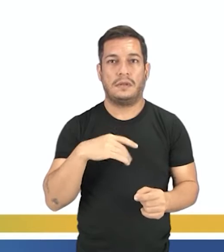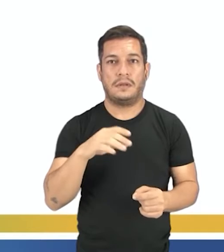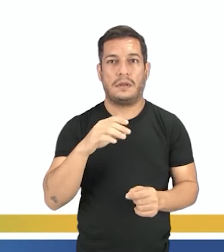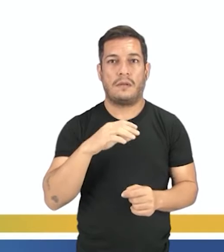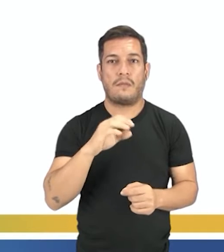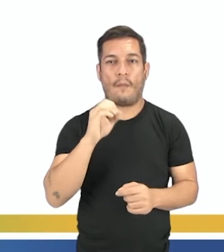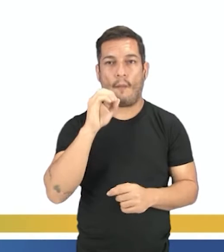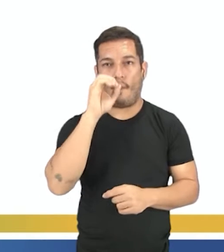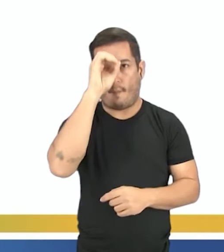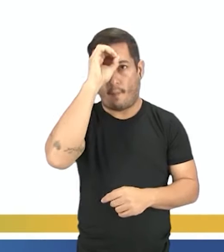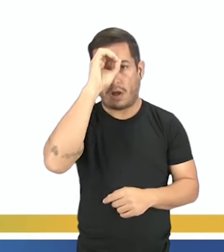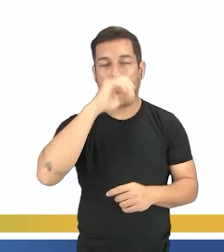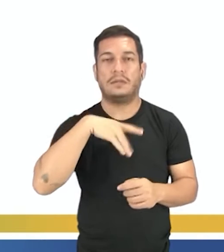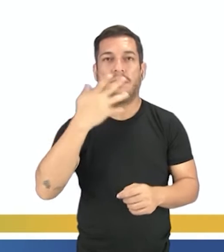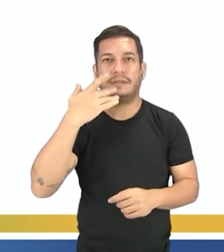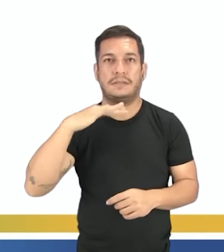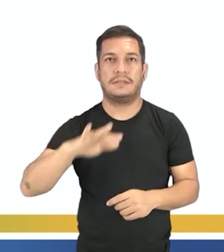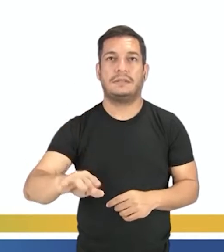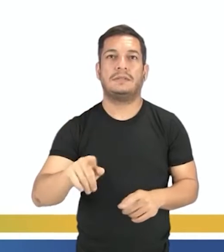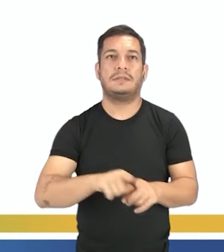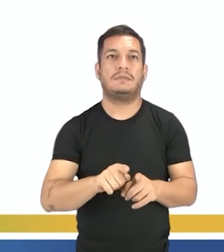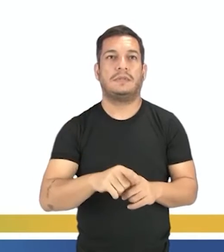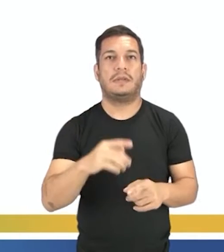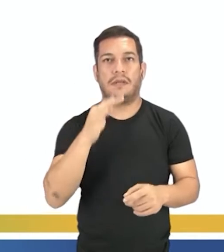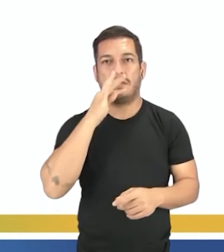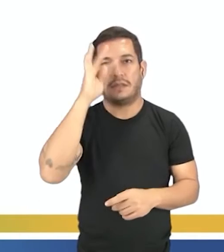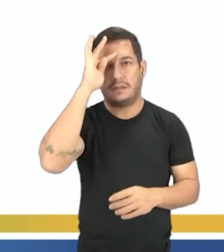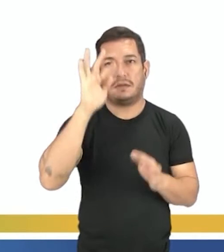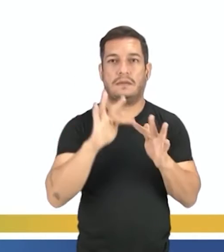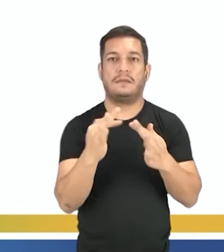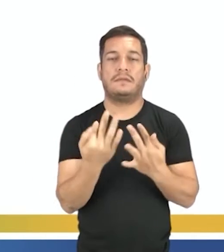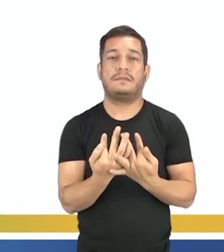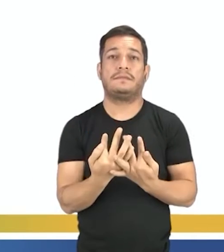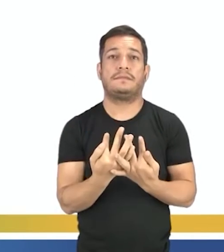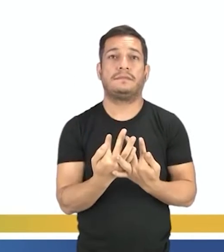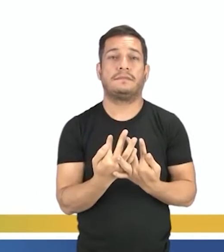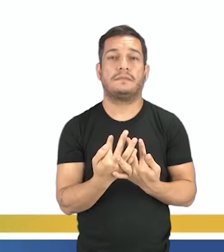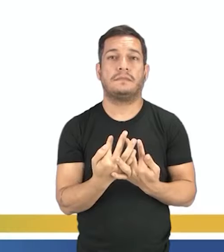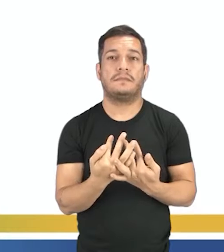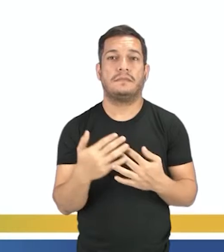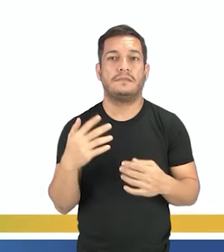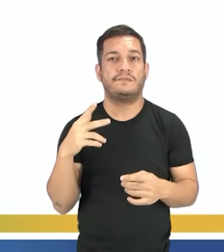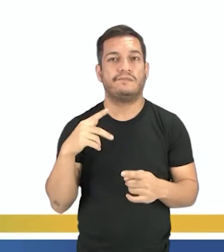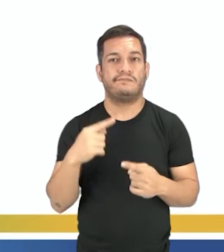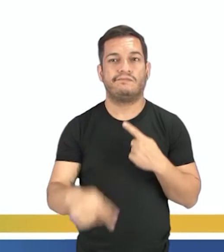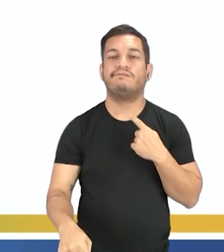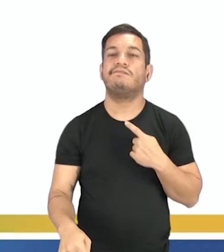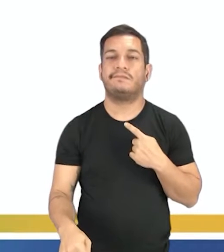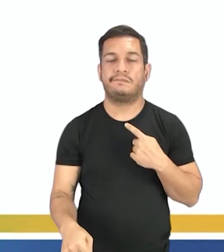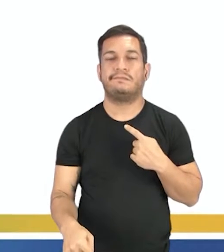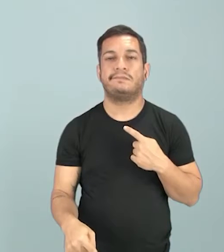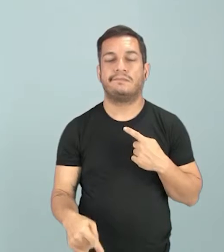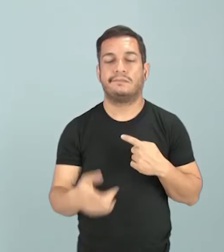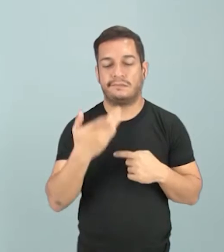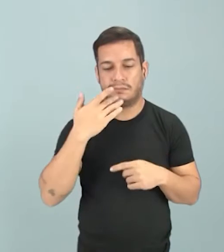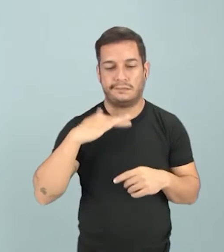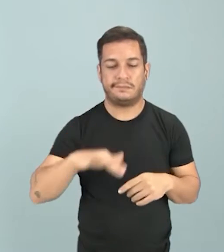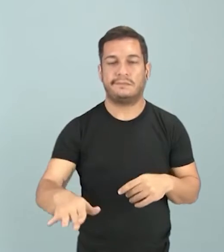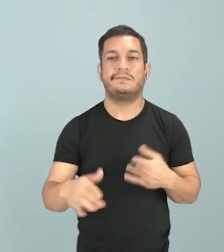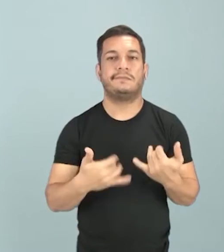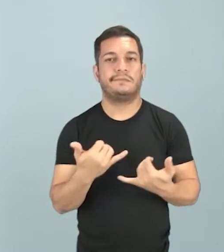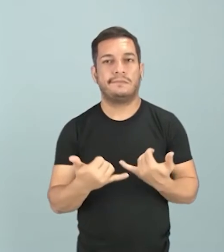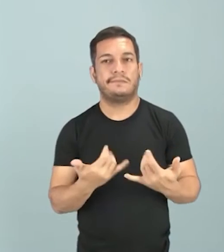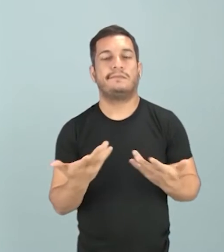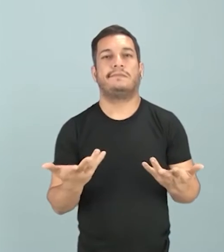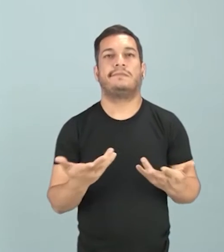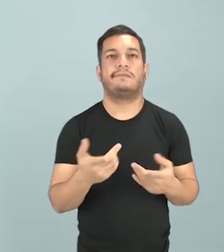tradição familiar. Gente, quando a família estava ainda no campo,